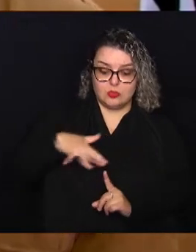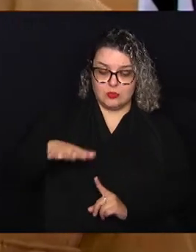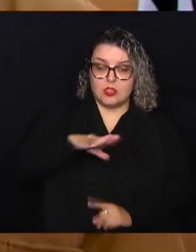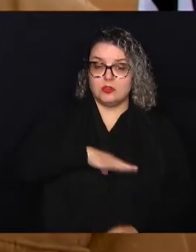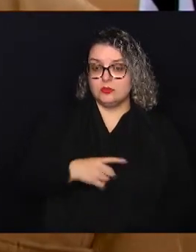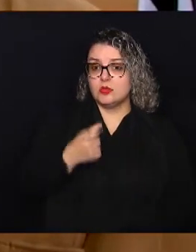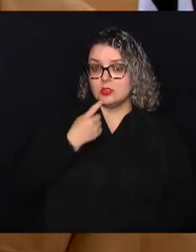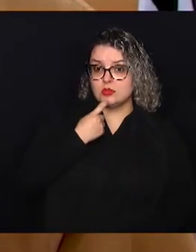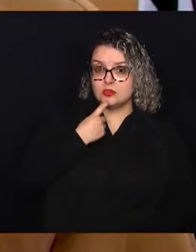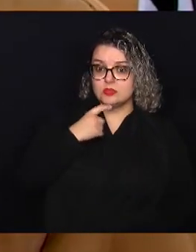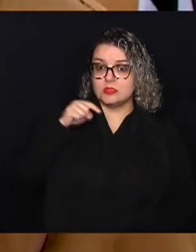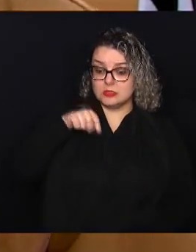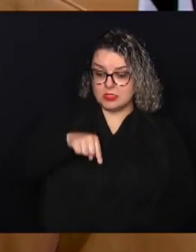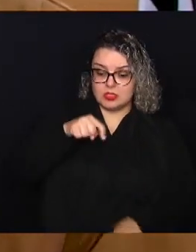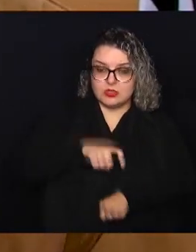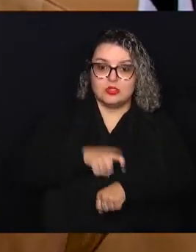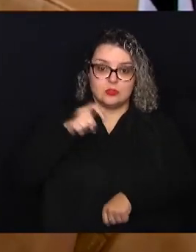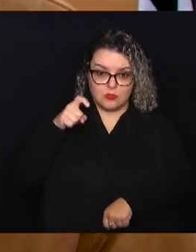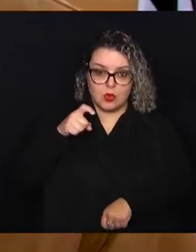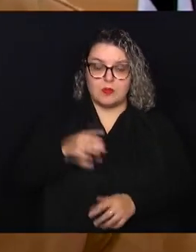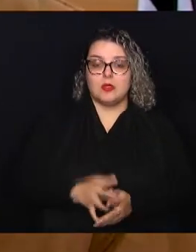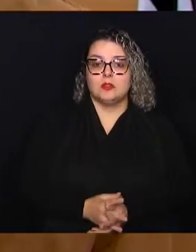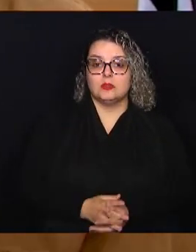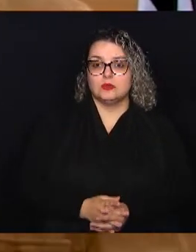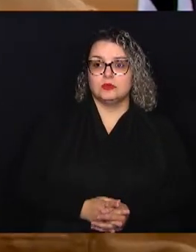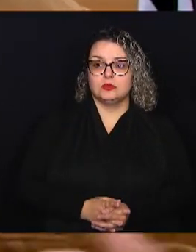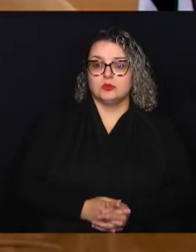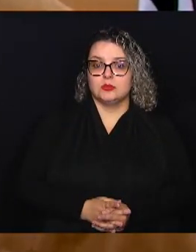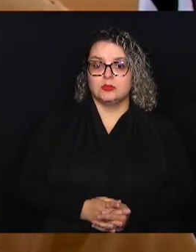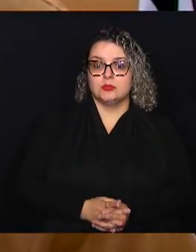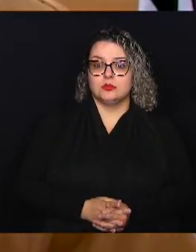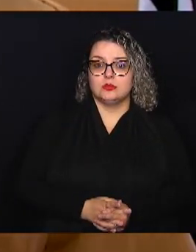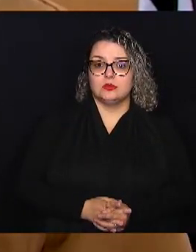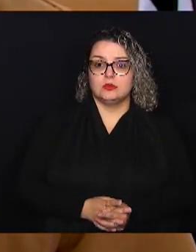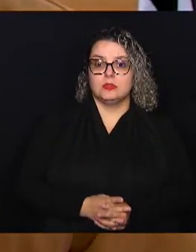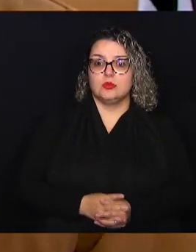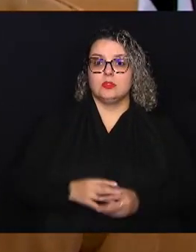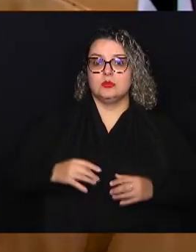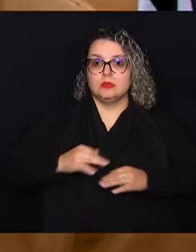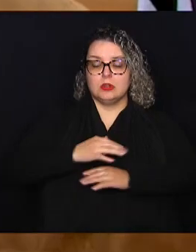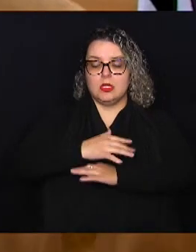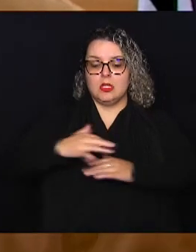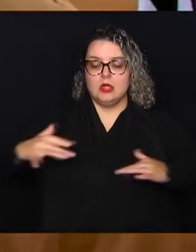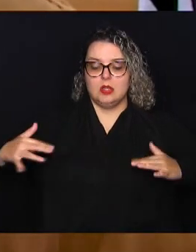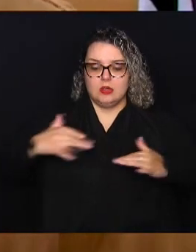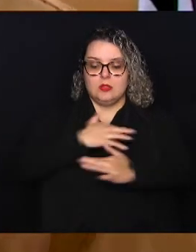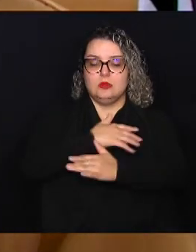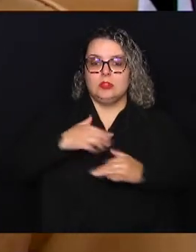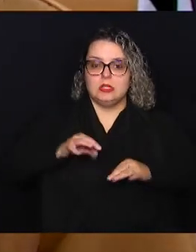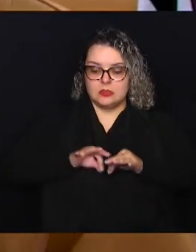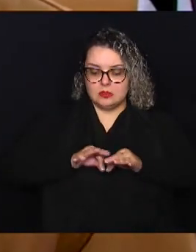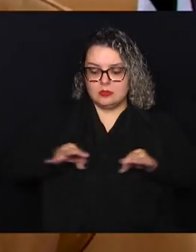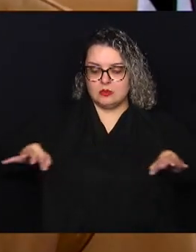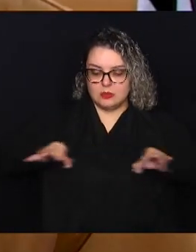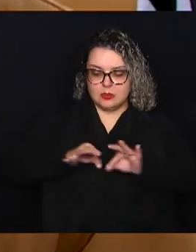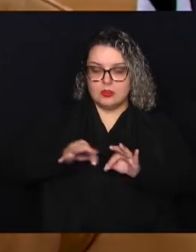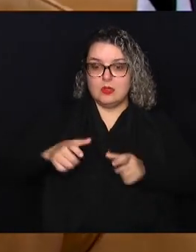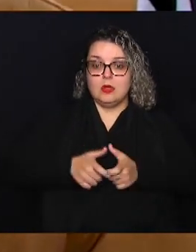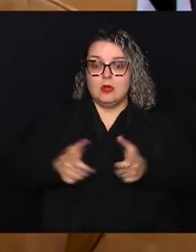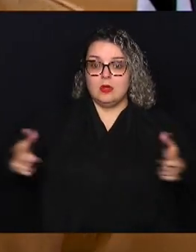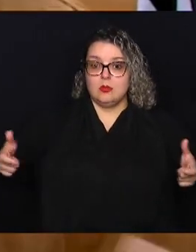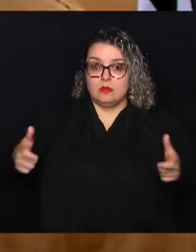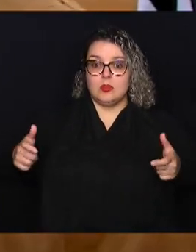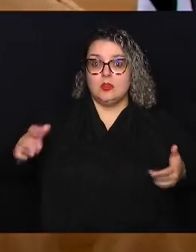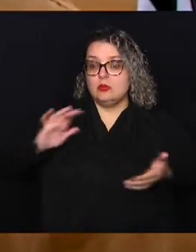que são, neste momento, a questão da expansão urbana, que vai matar a área de habitação dos